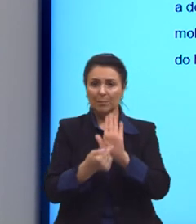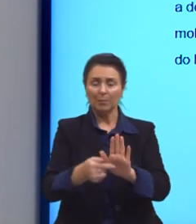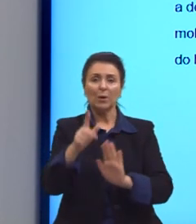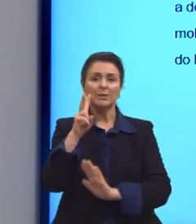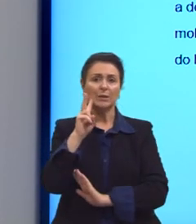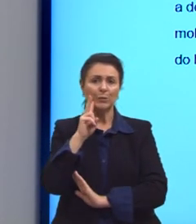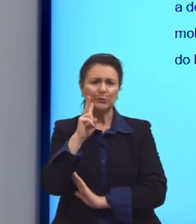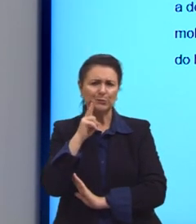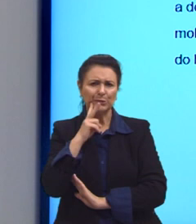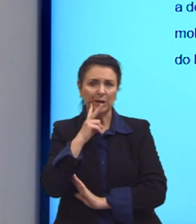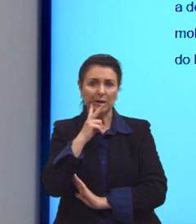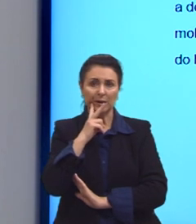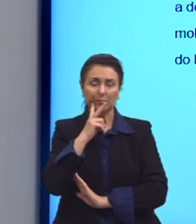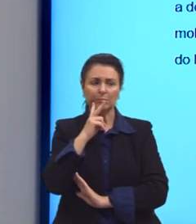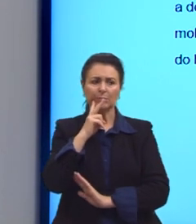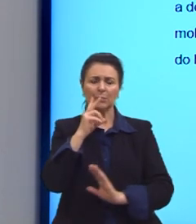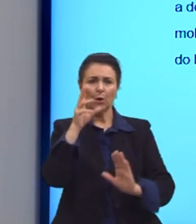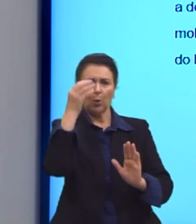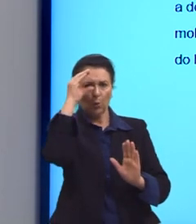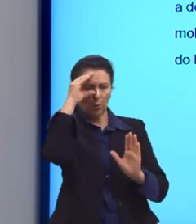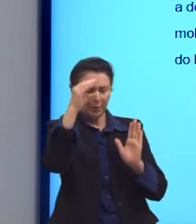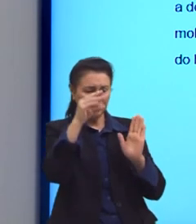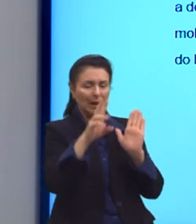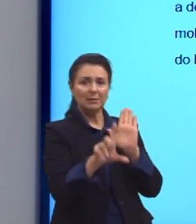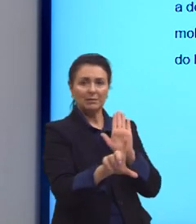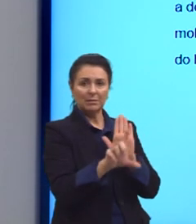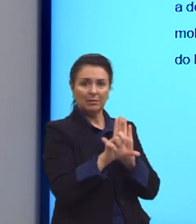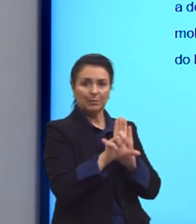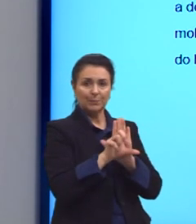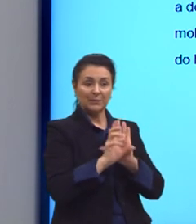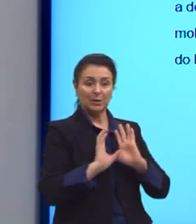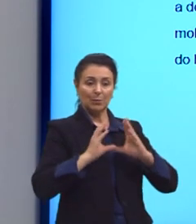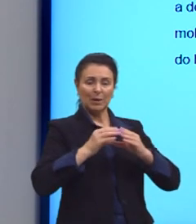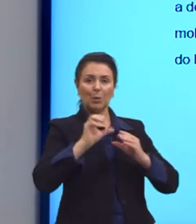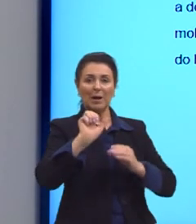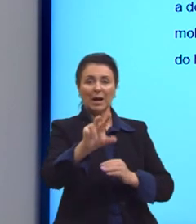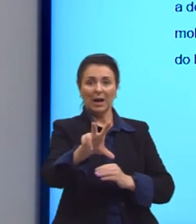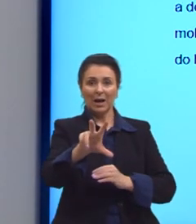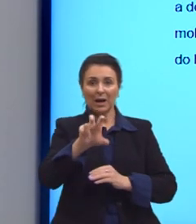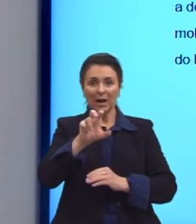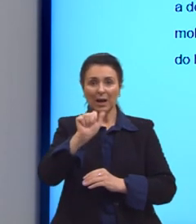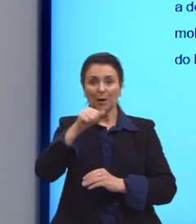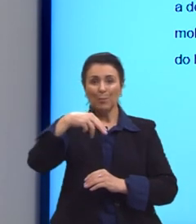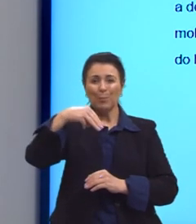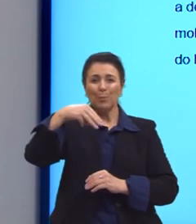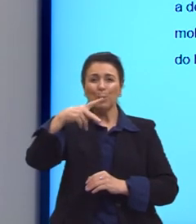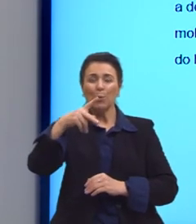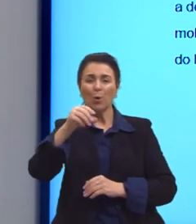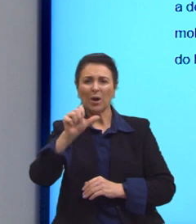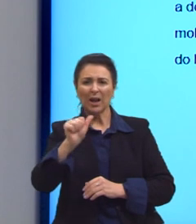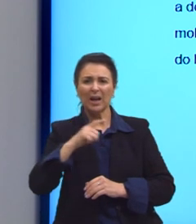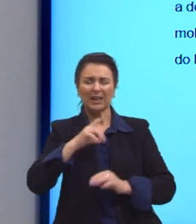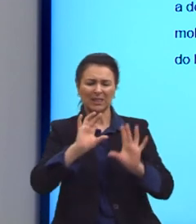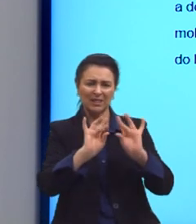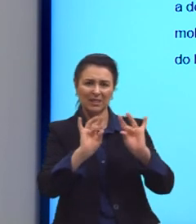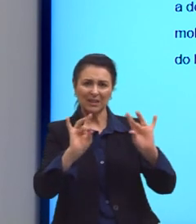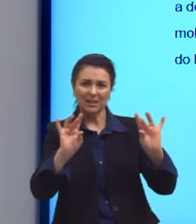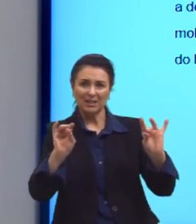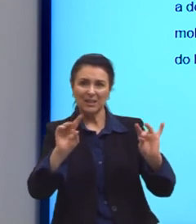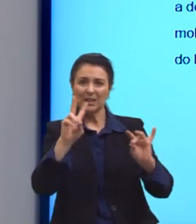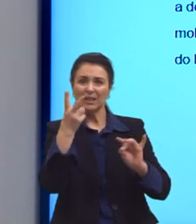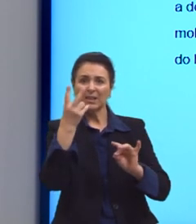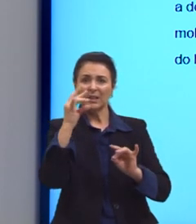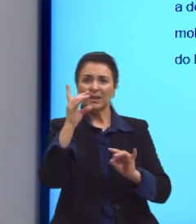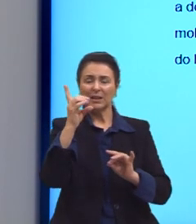acordo com a legislação. Esse kit é composto por uma ampola que contém uma solução aquosa de hidróxido de cálcio,